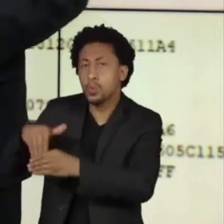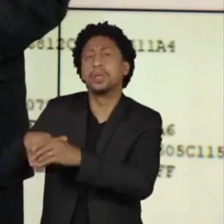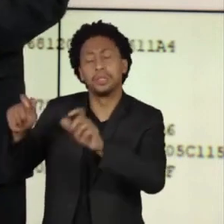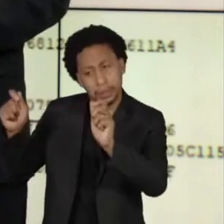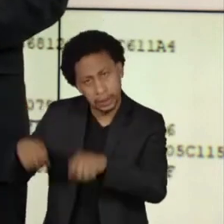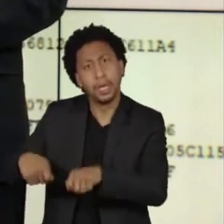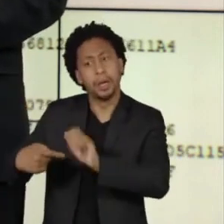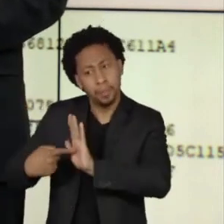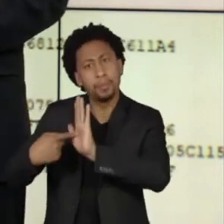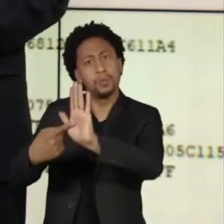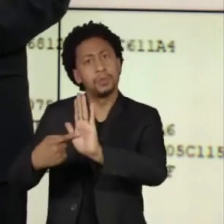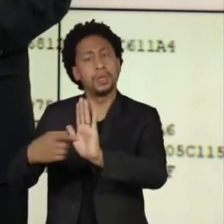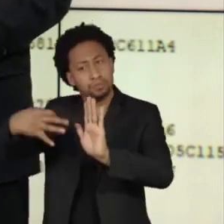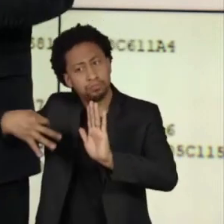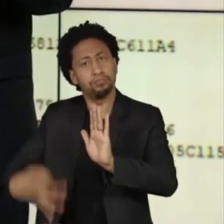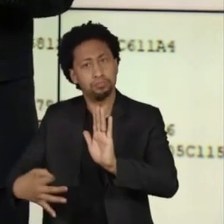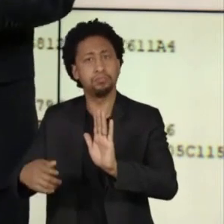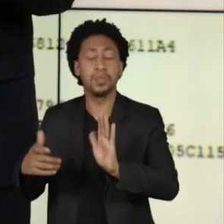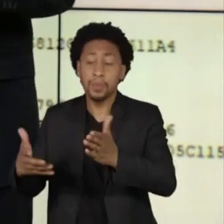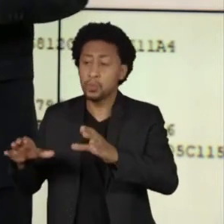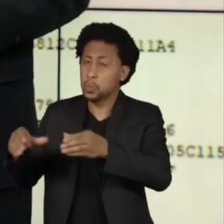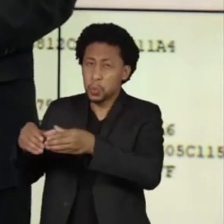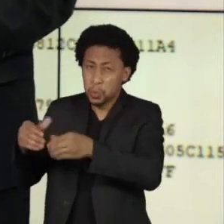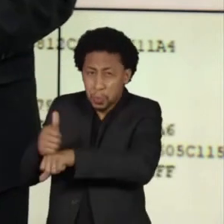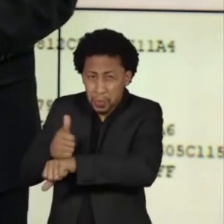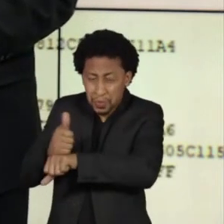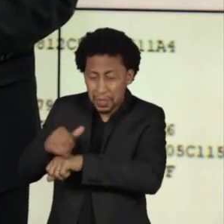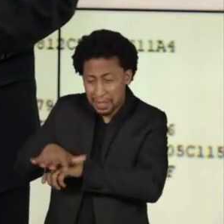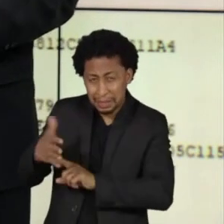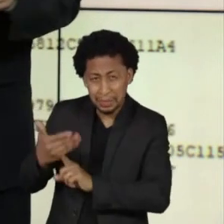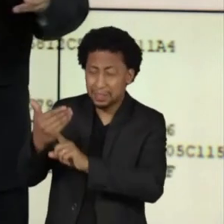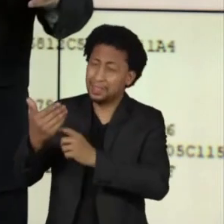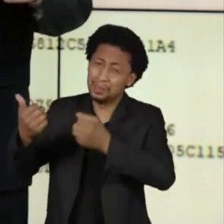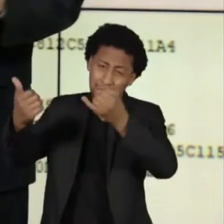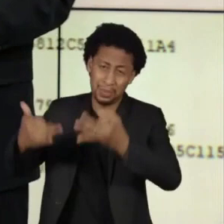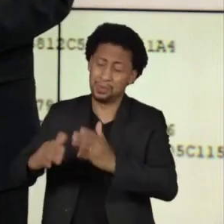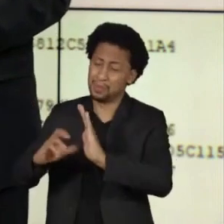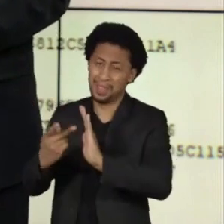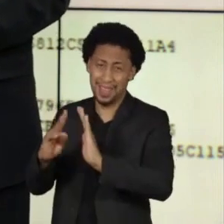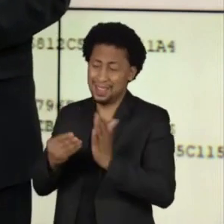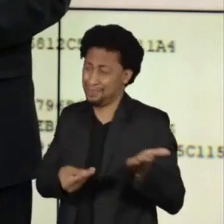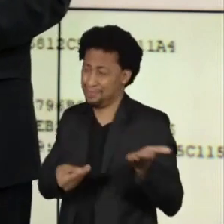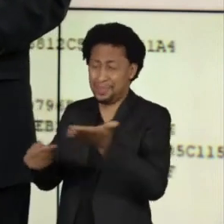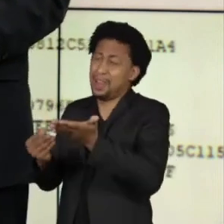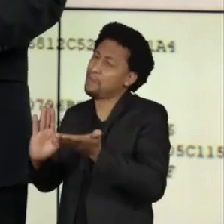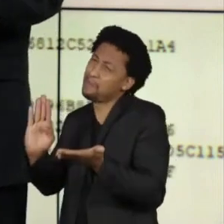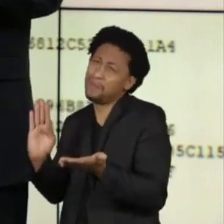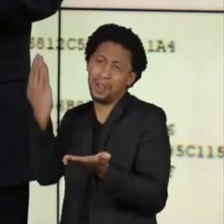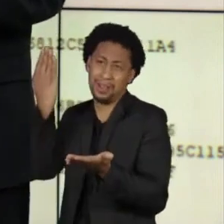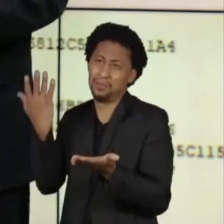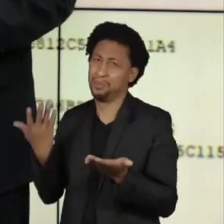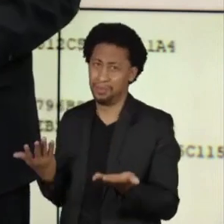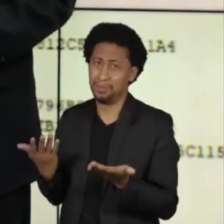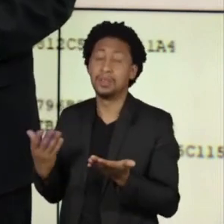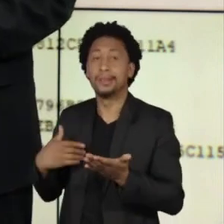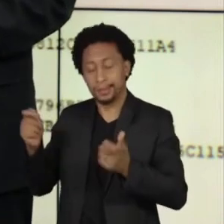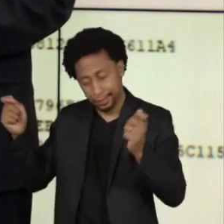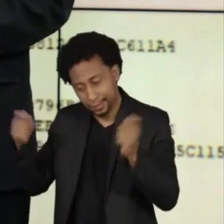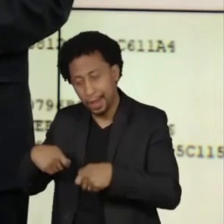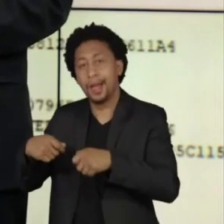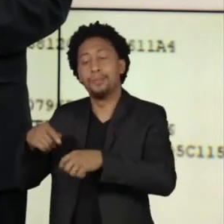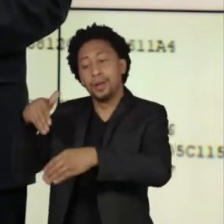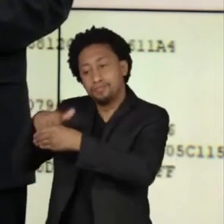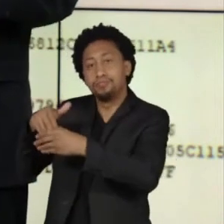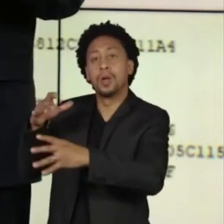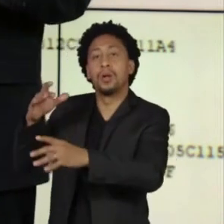Portanto, segundo os especialistas, é falso que o partido alega que não seria possível auditar o resultado individualizado